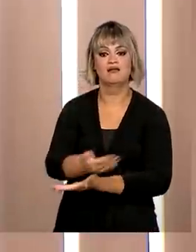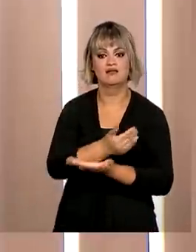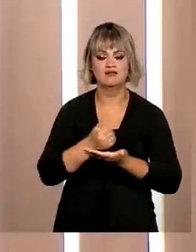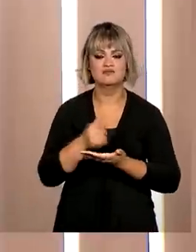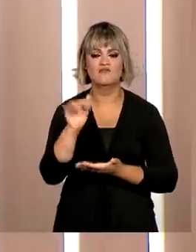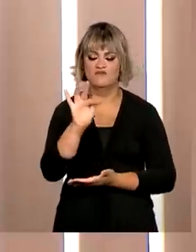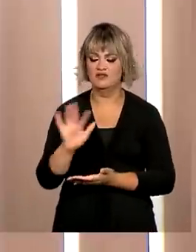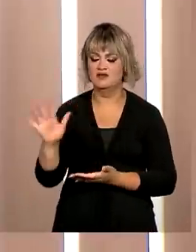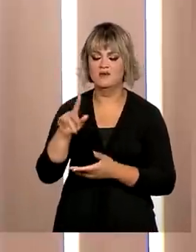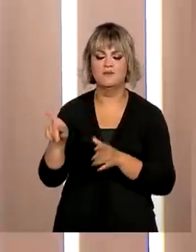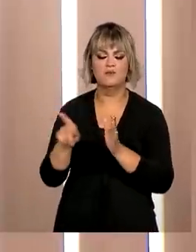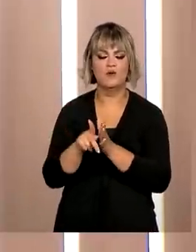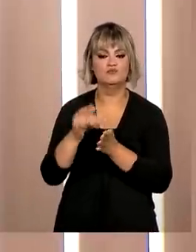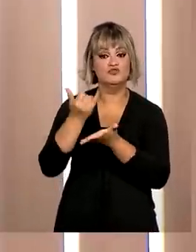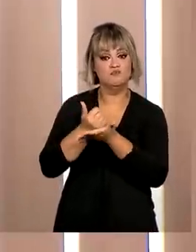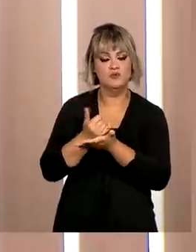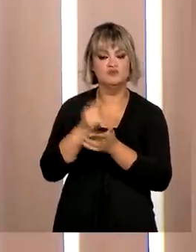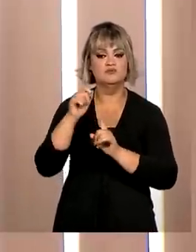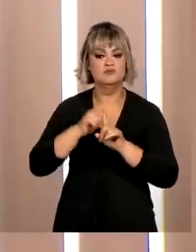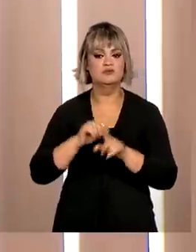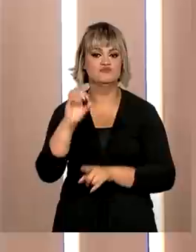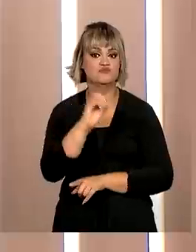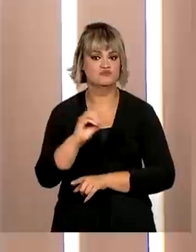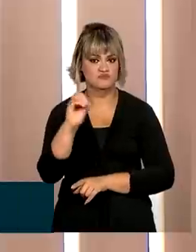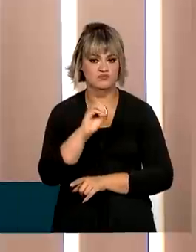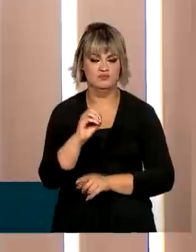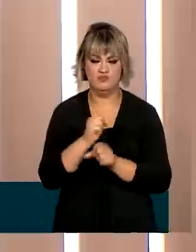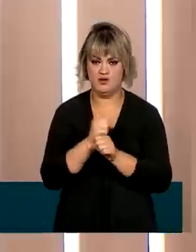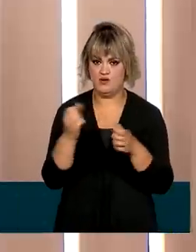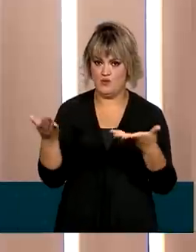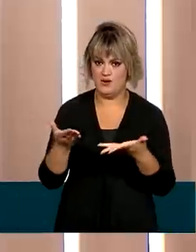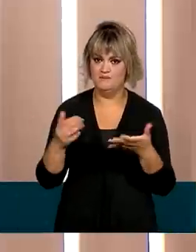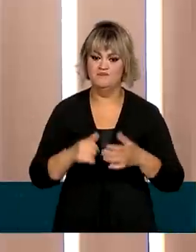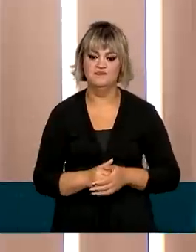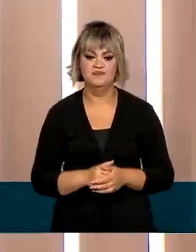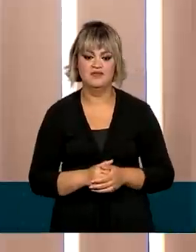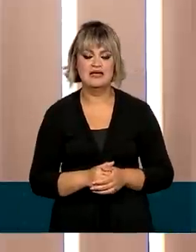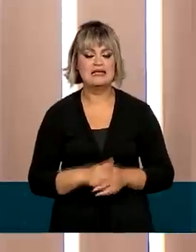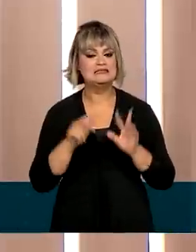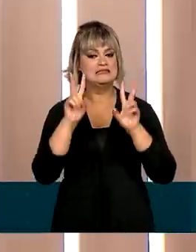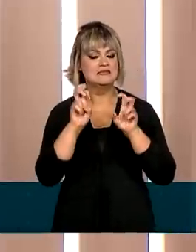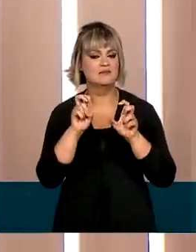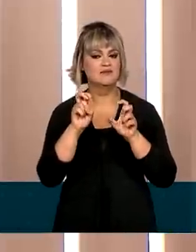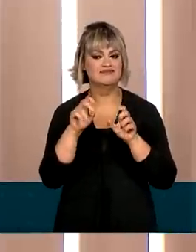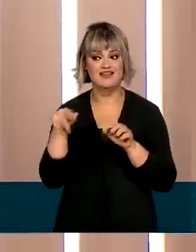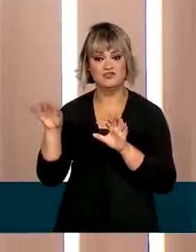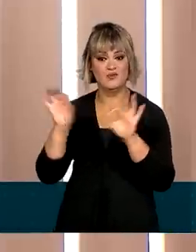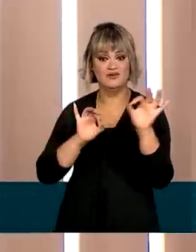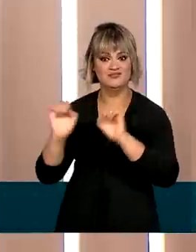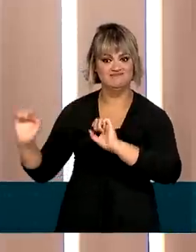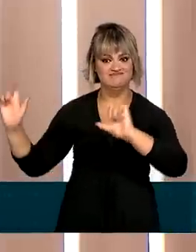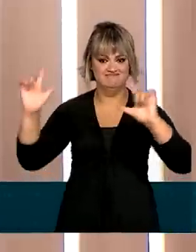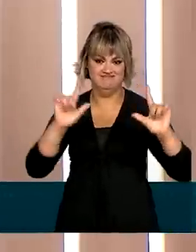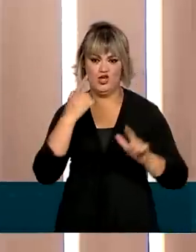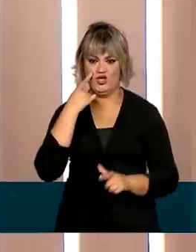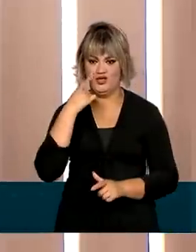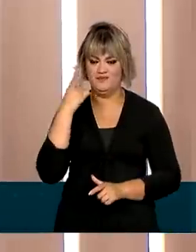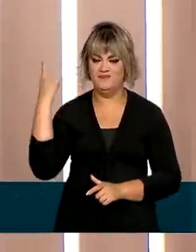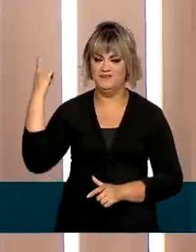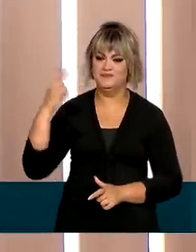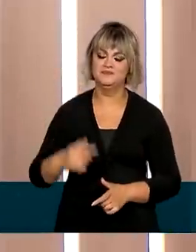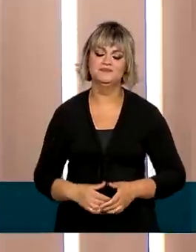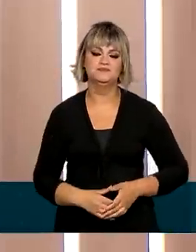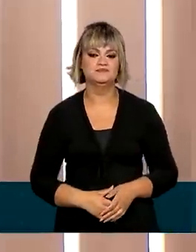de impostos do mês de outubro de 2022. E para tratar desse tema, a nossa equipe de produção preparou uma arte para você,